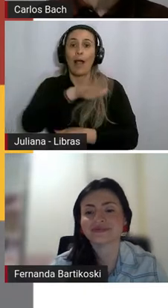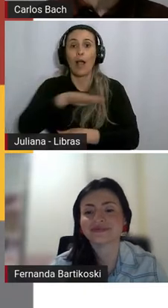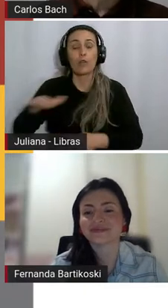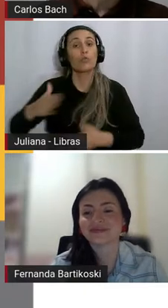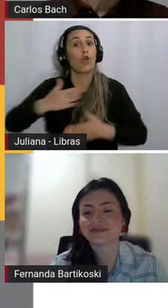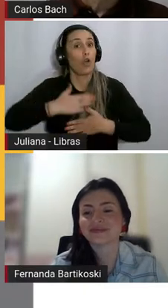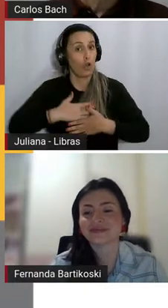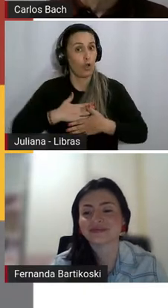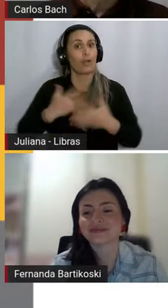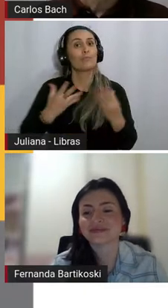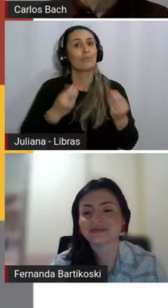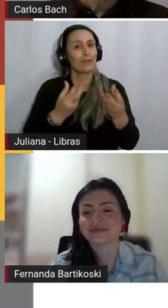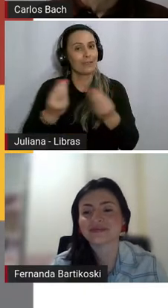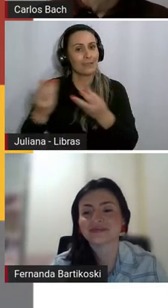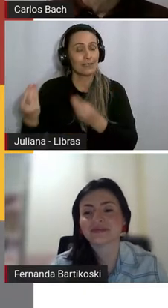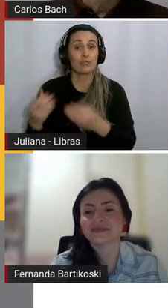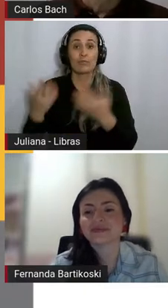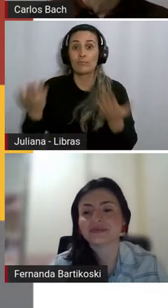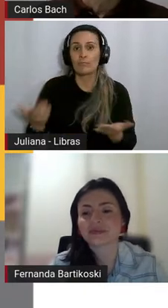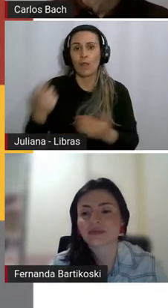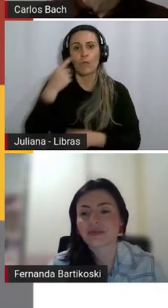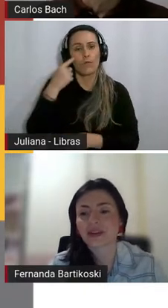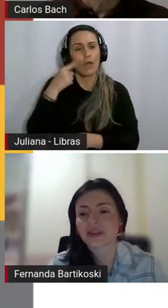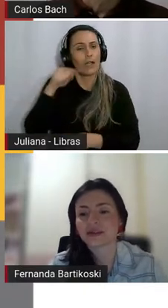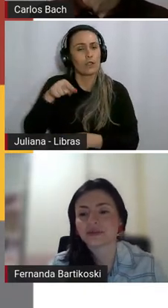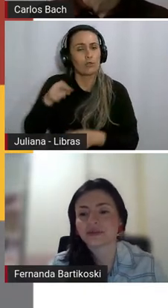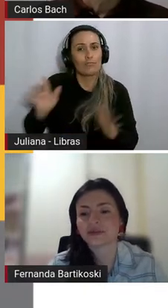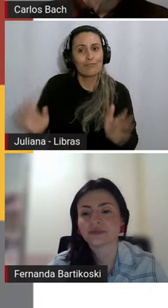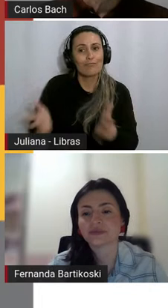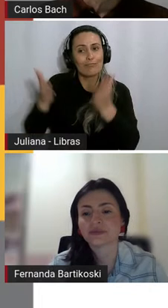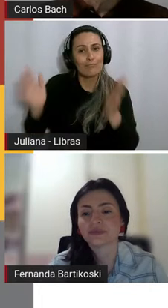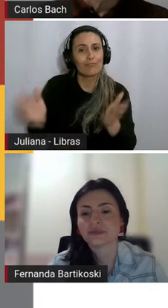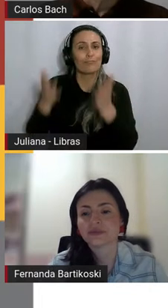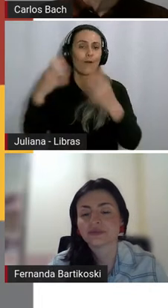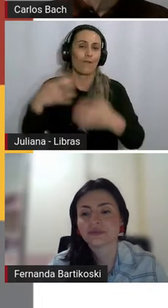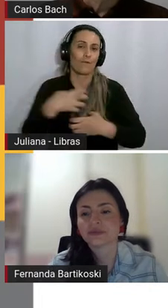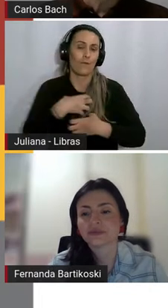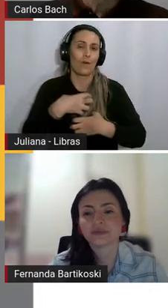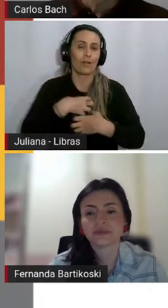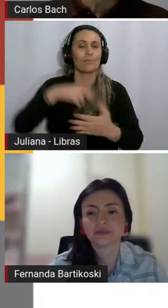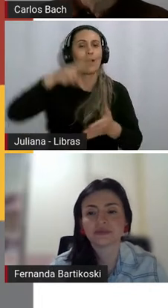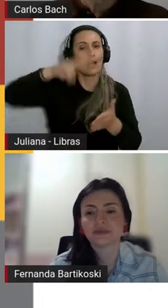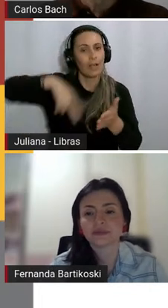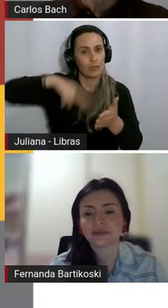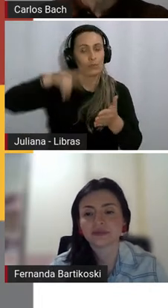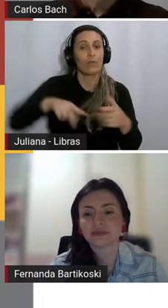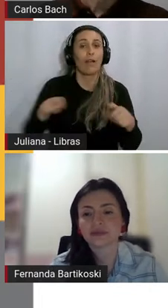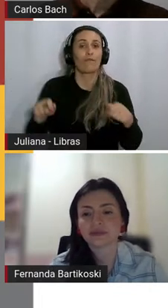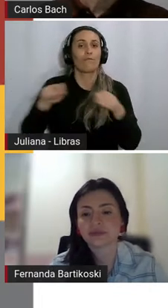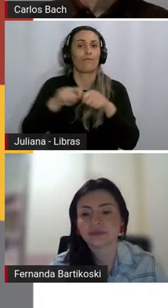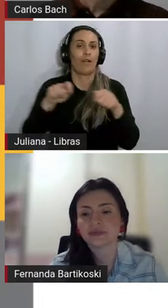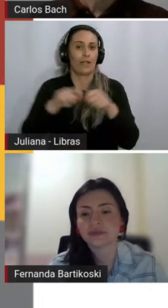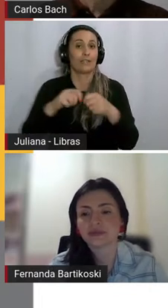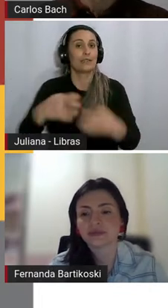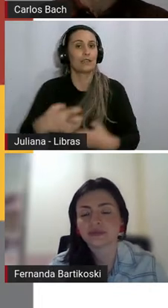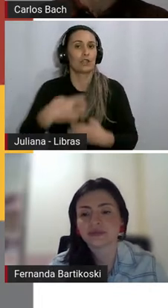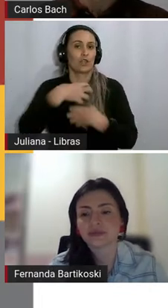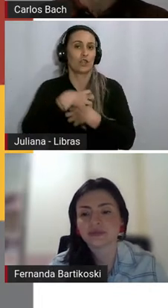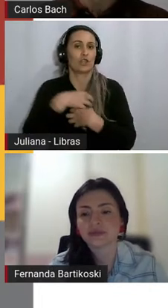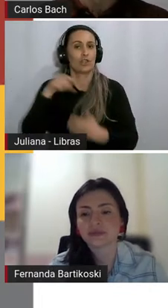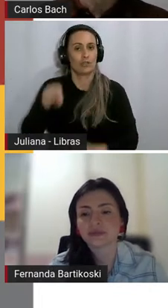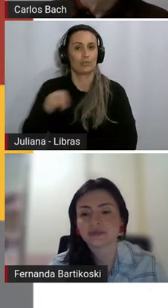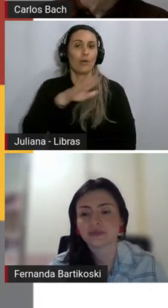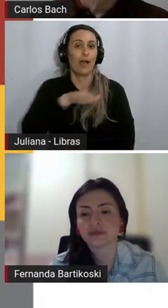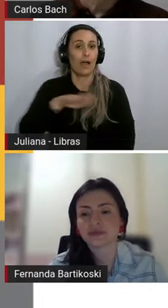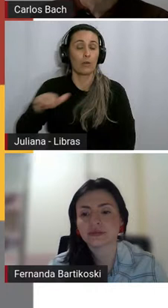A gente procurar trabalhar essa leitura, né, Fernanda, de uma forma que também faça sentido para os alunos, mas ao mesmo tempo